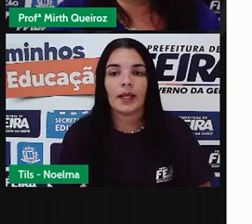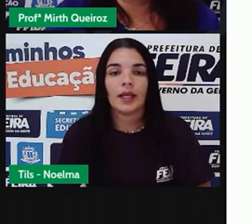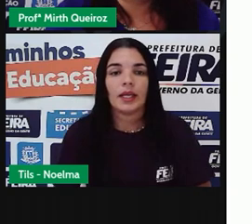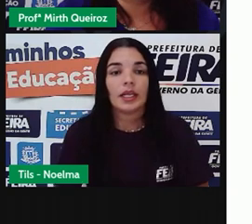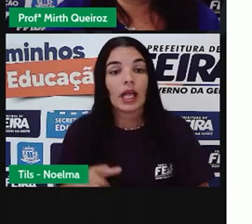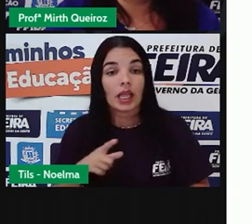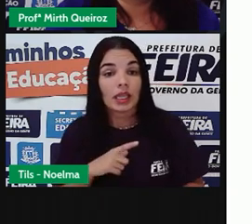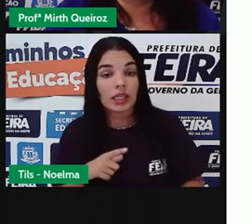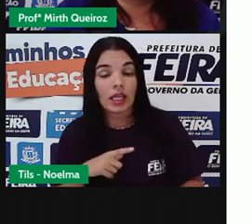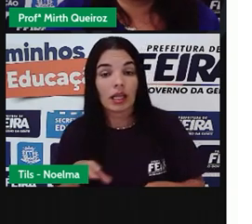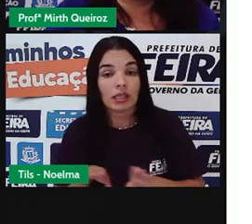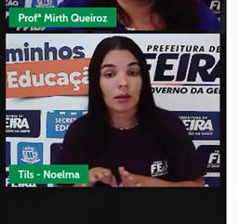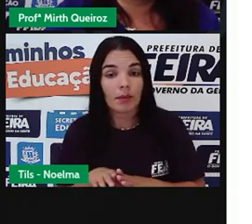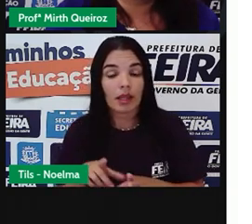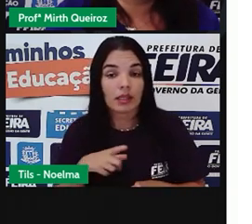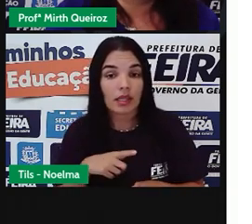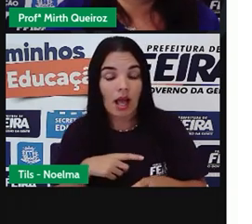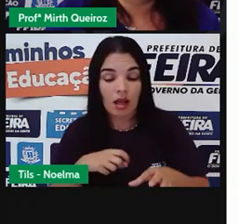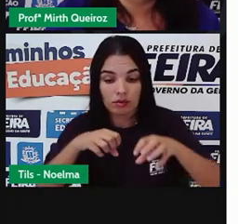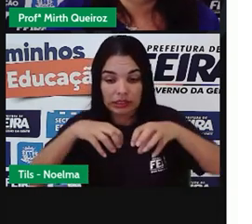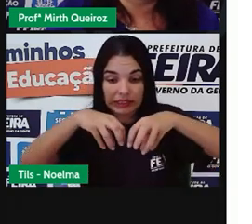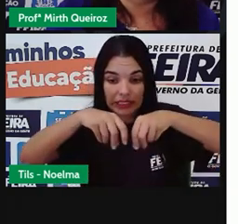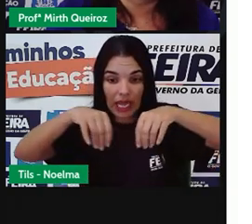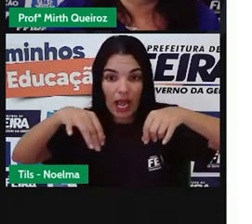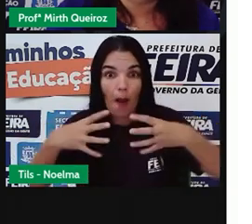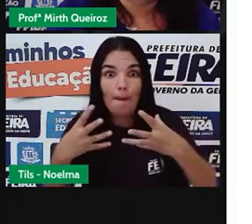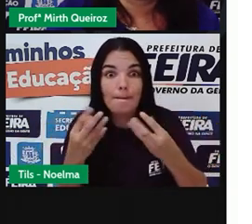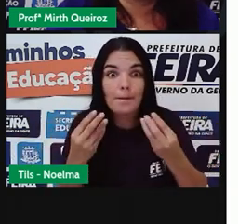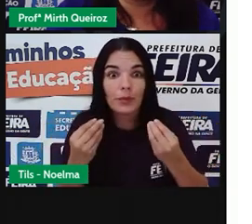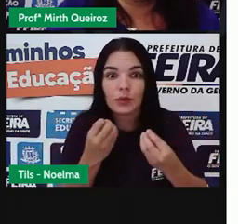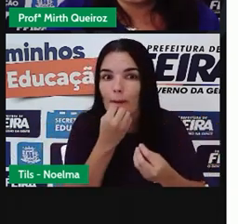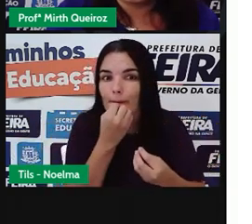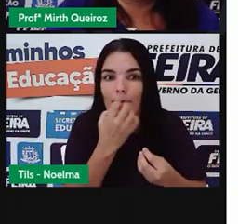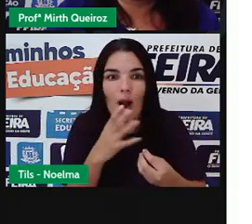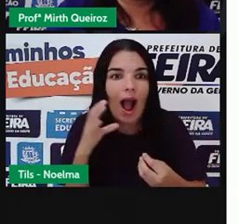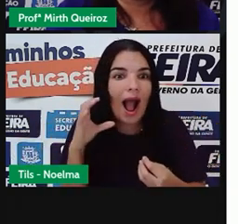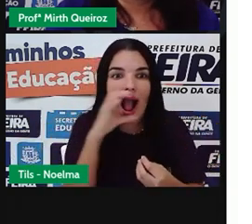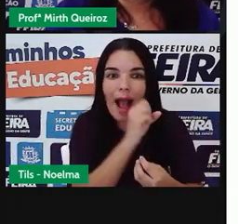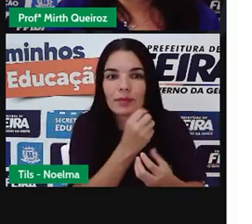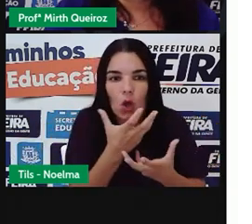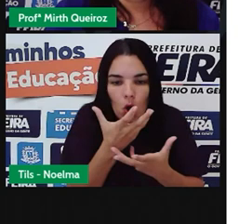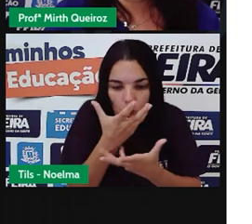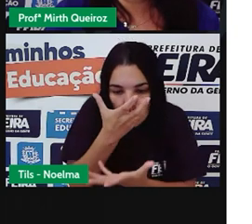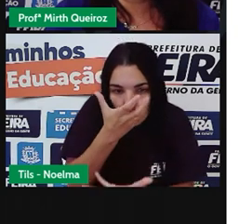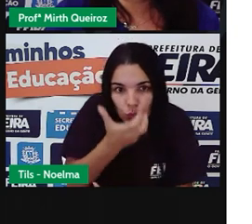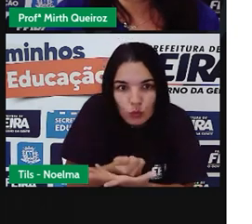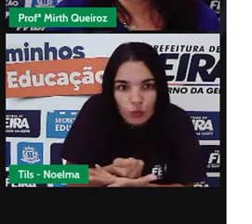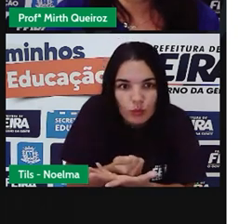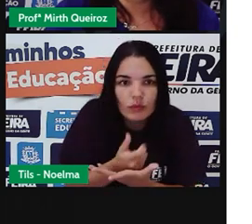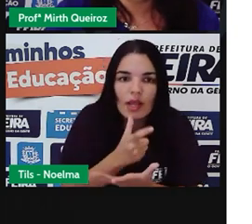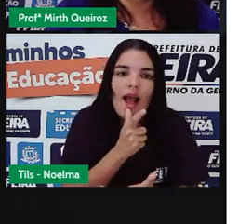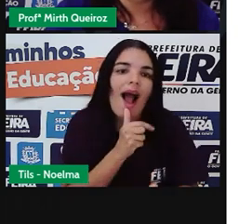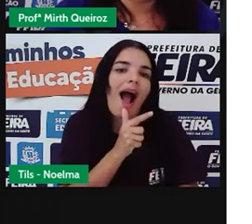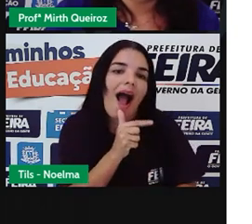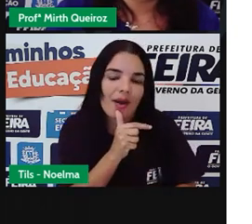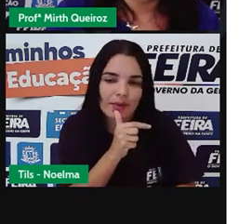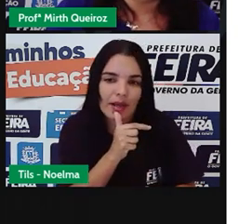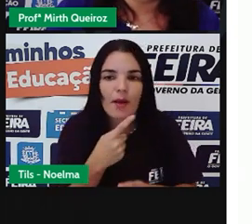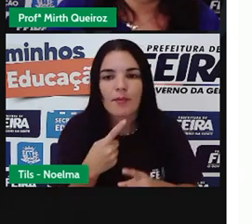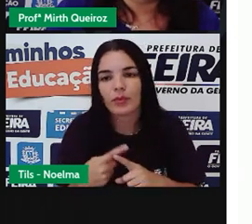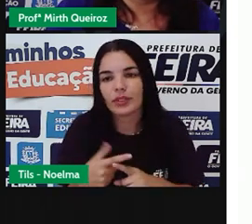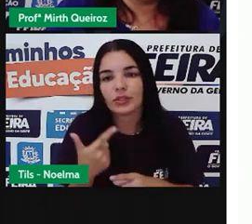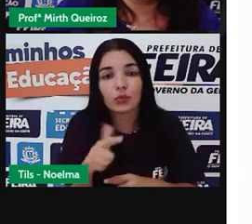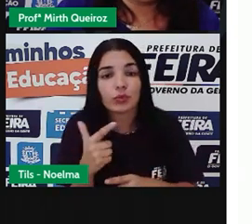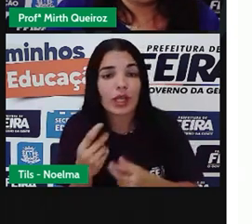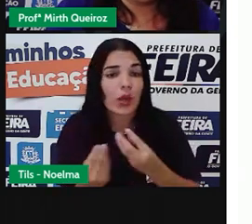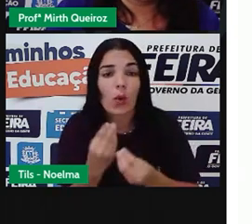um solo de ótima infiltração, ou seja, ele absorve água muito rápido. E por isso, não é ideal para a